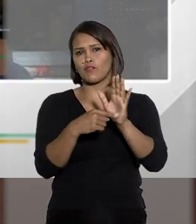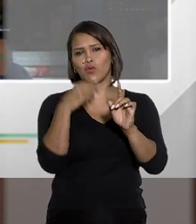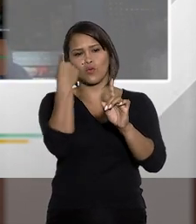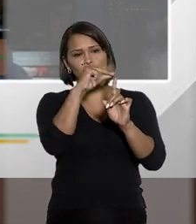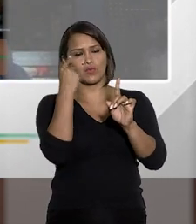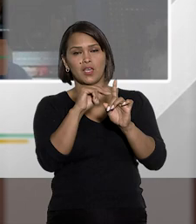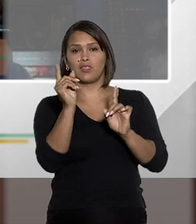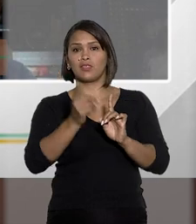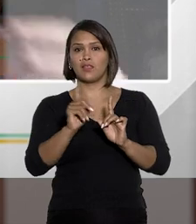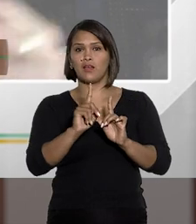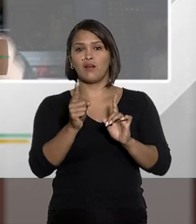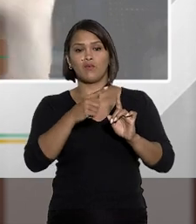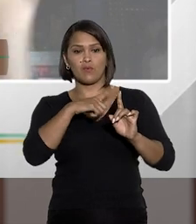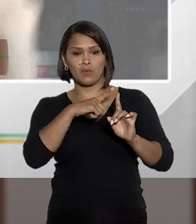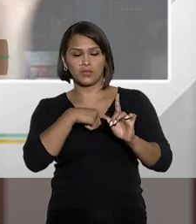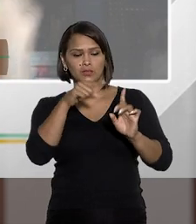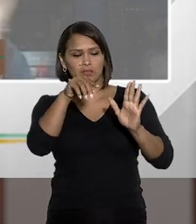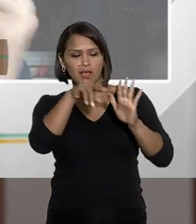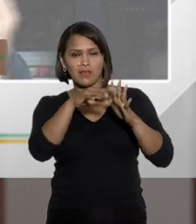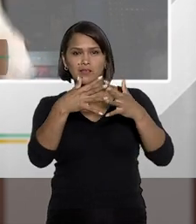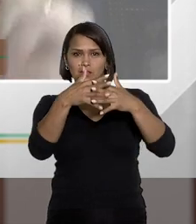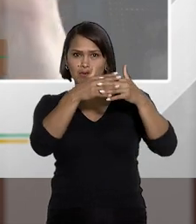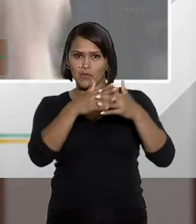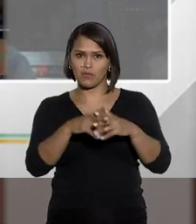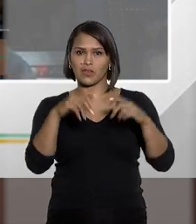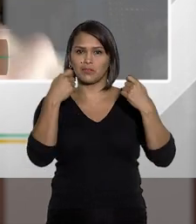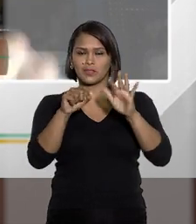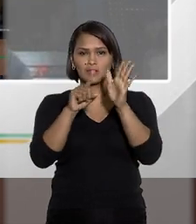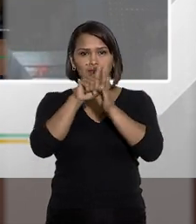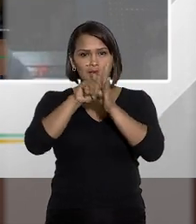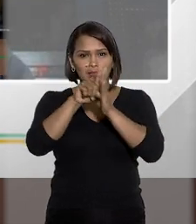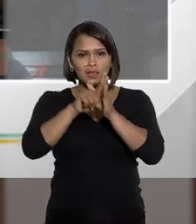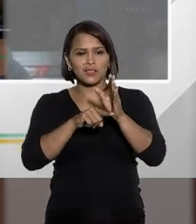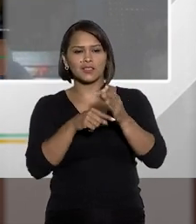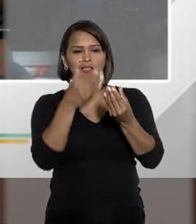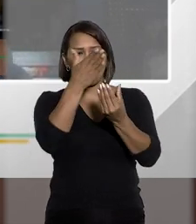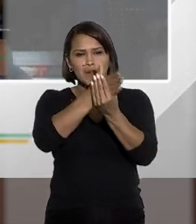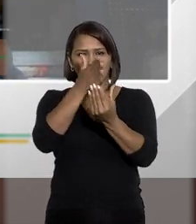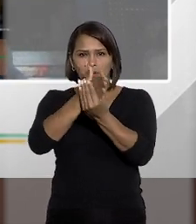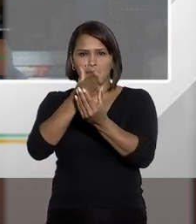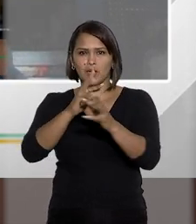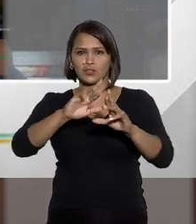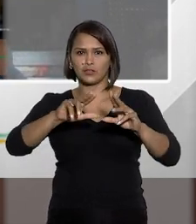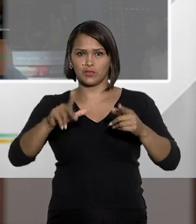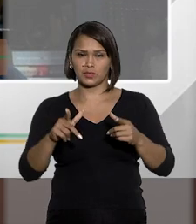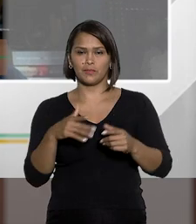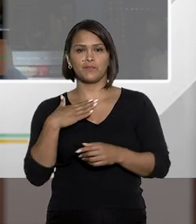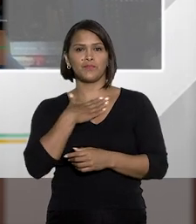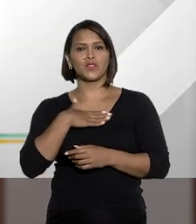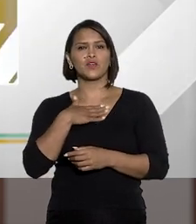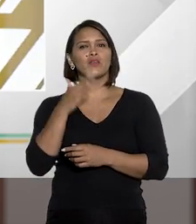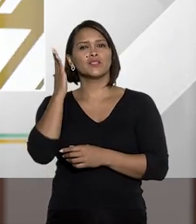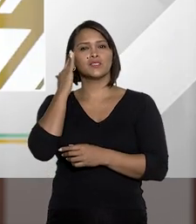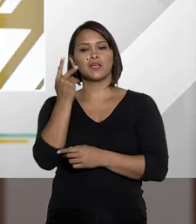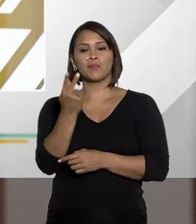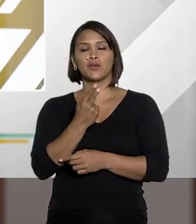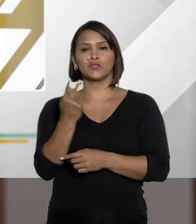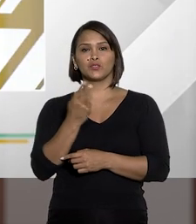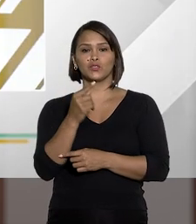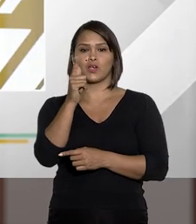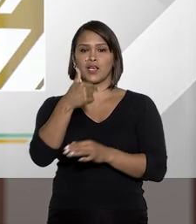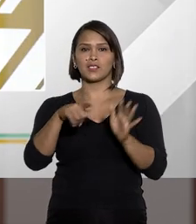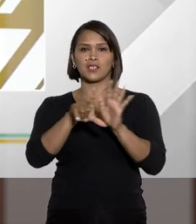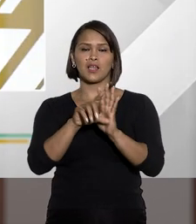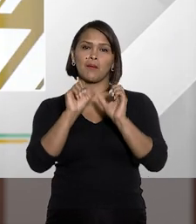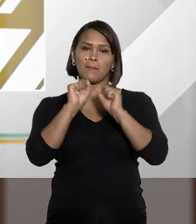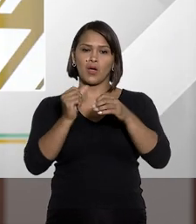revogou a lei de tortura. Quando há estes conflitos temos que analisar o caso concreto. Eu gostaria de saber dos